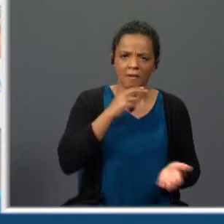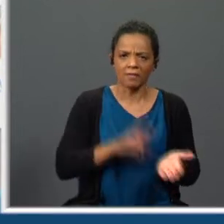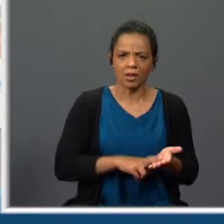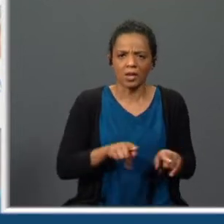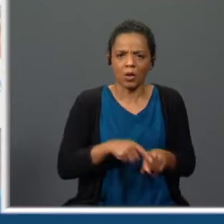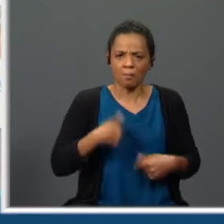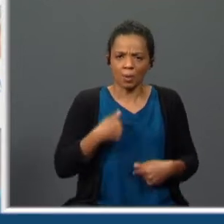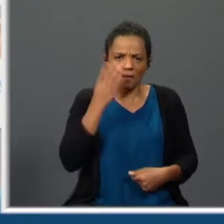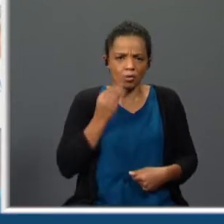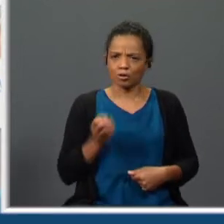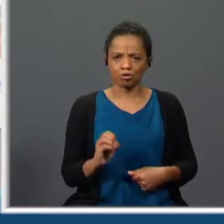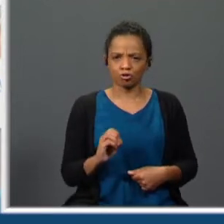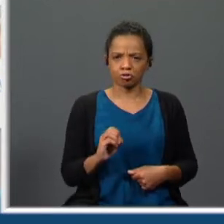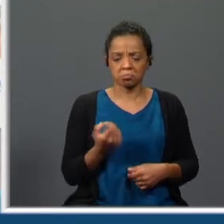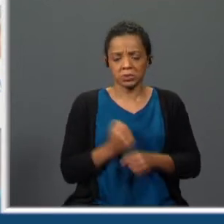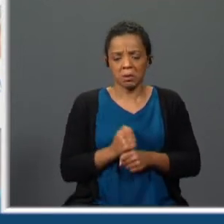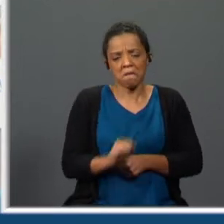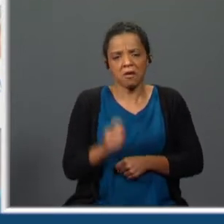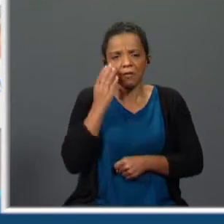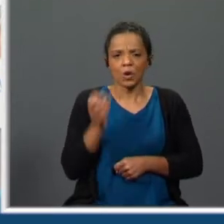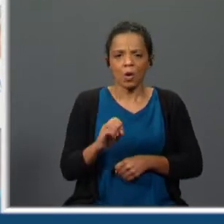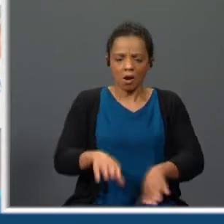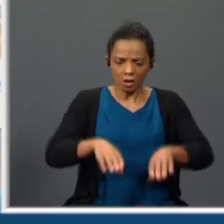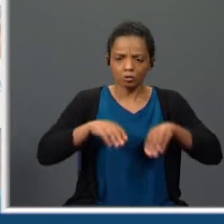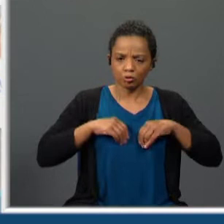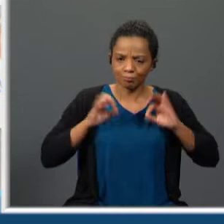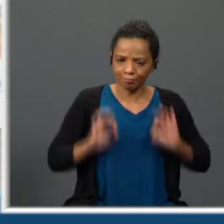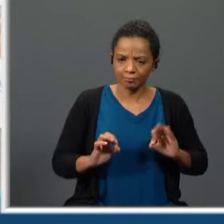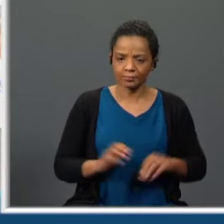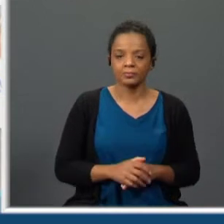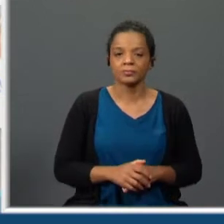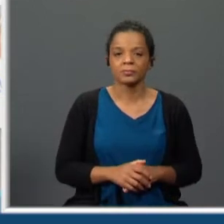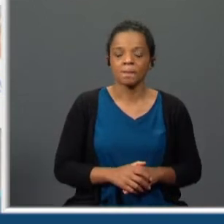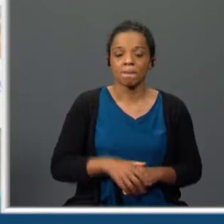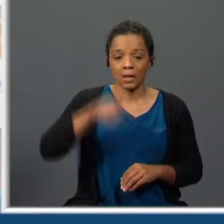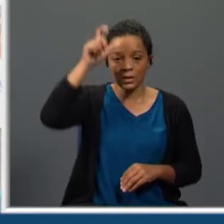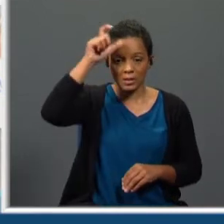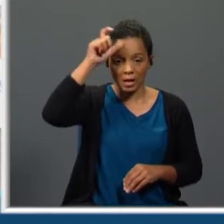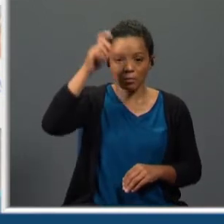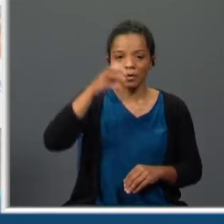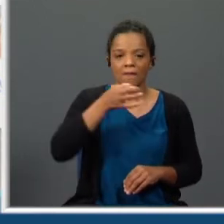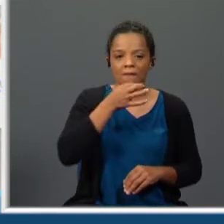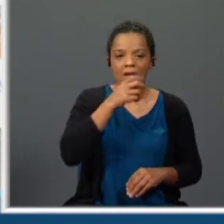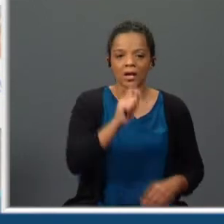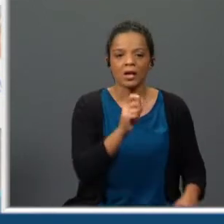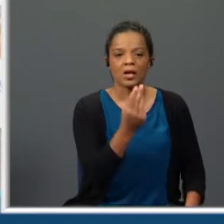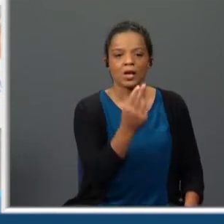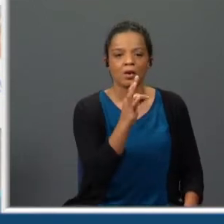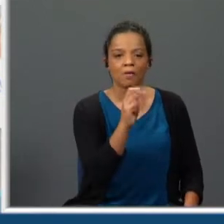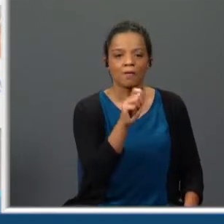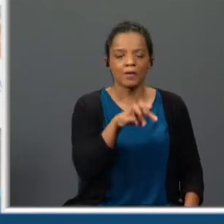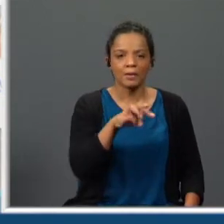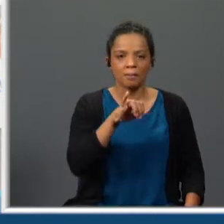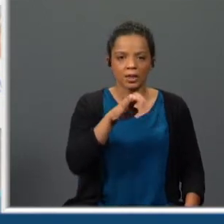não tem vergonha nenhuma daquilo que fazia e de o assumir o diabo usa o eufemismo para troçar de Brísida